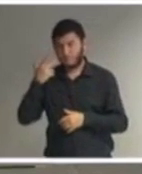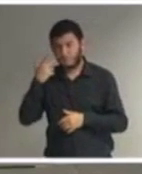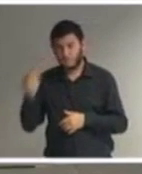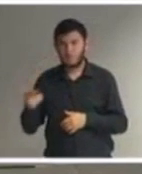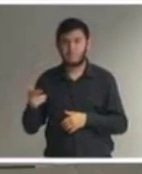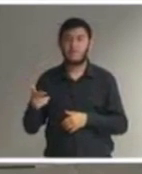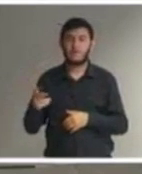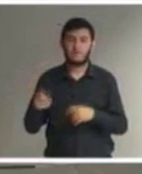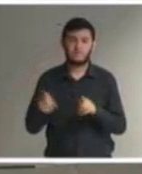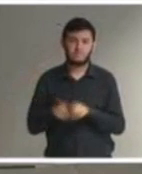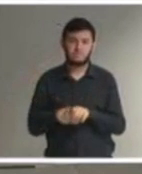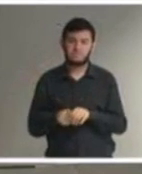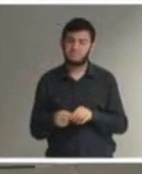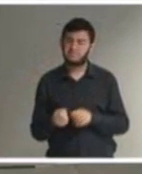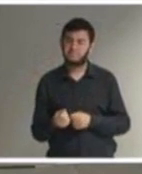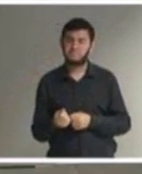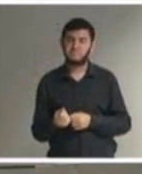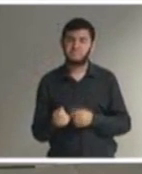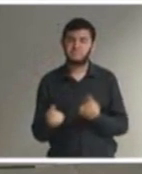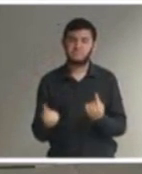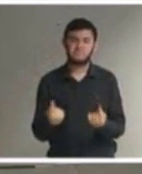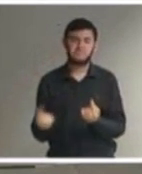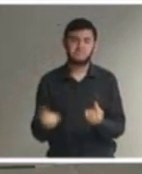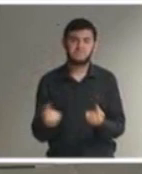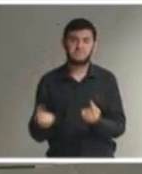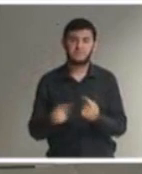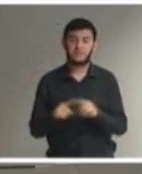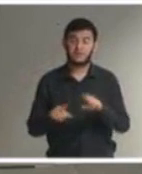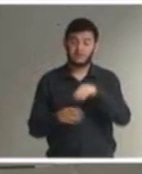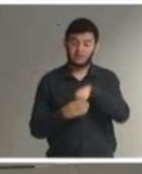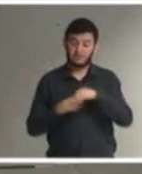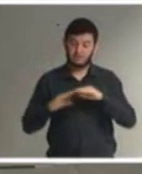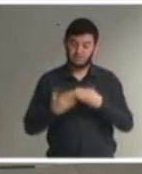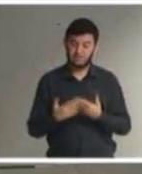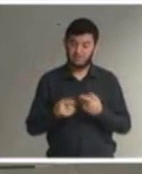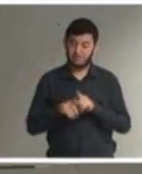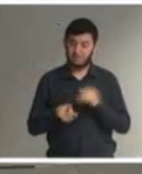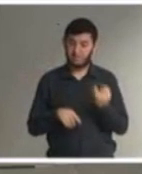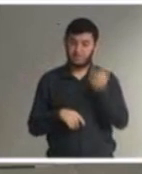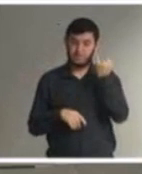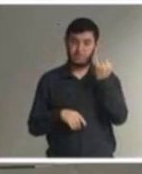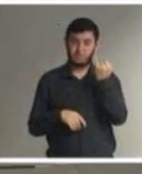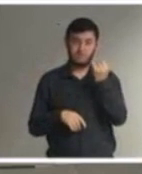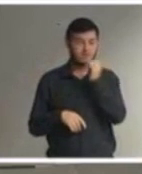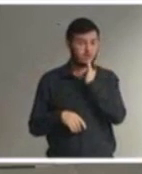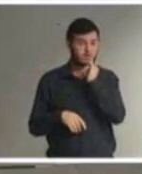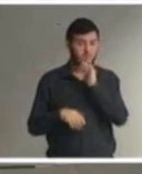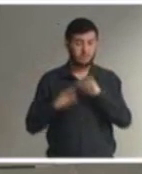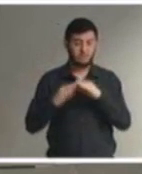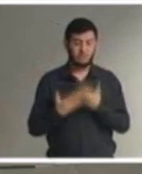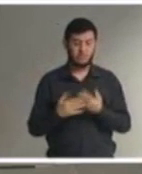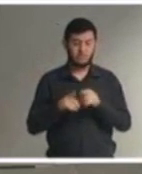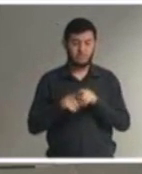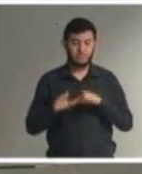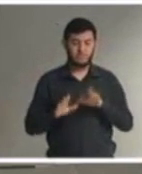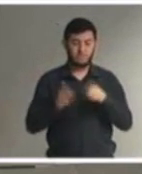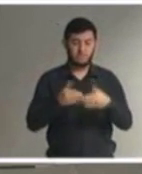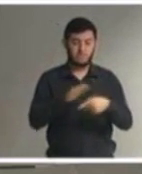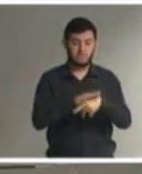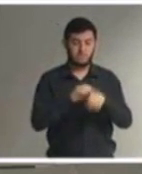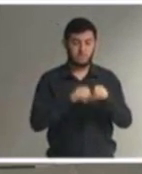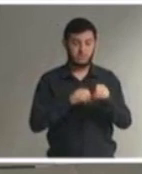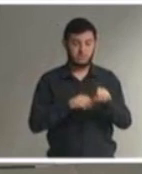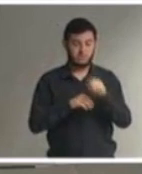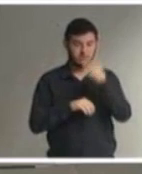ainda essa importância se afigura por quê? por exemplo a realização de palestras em comunidade escolar acerca do direito da educação das pessoas com